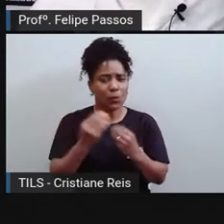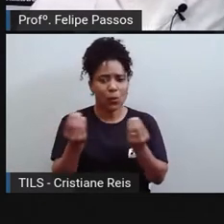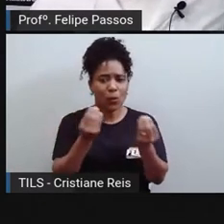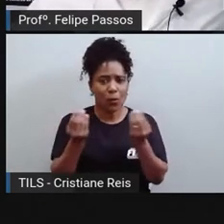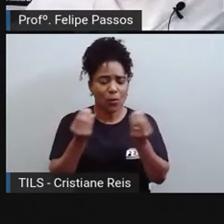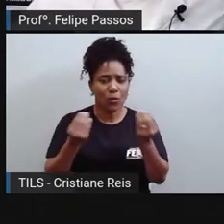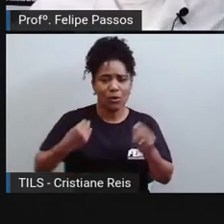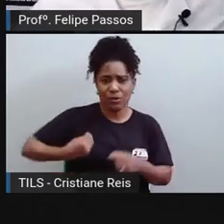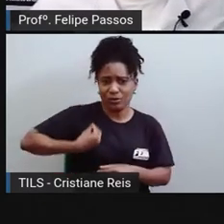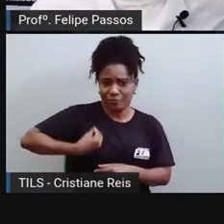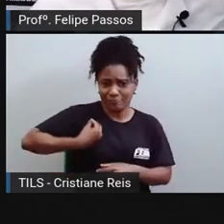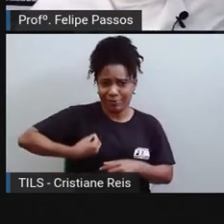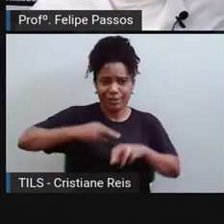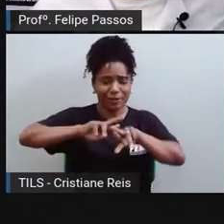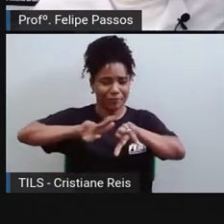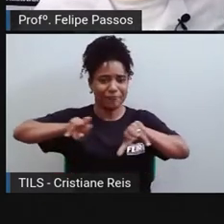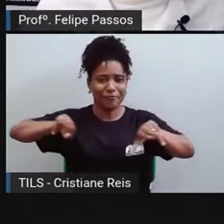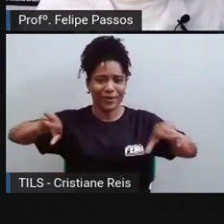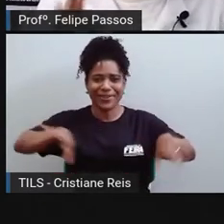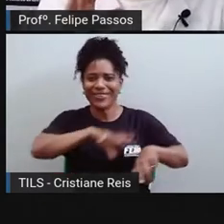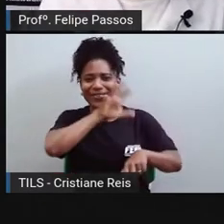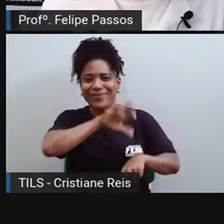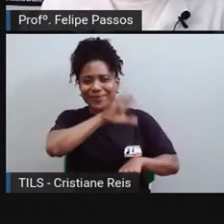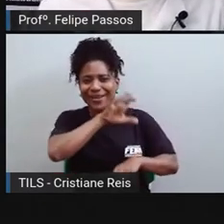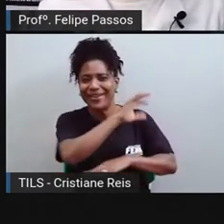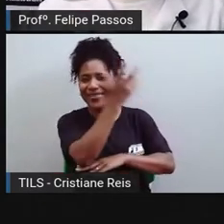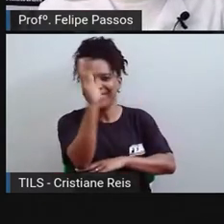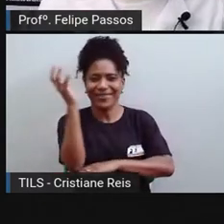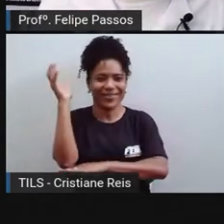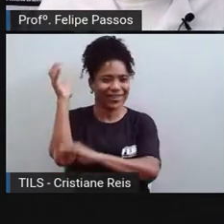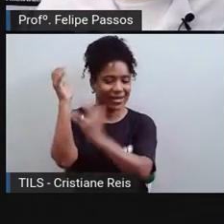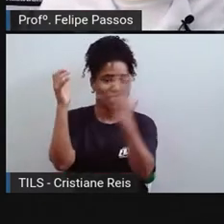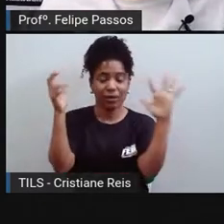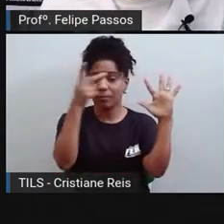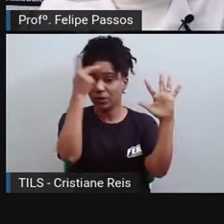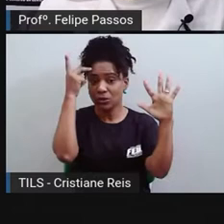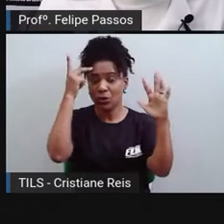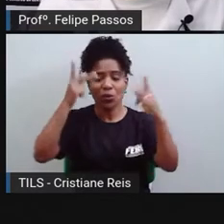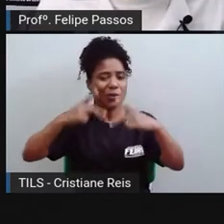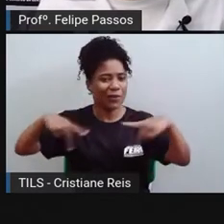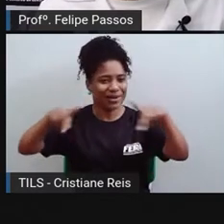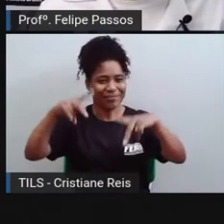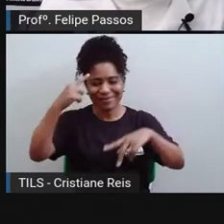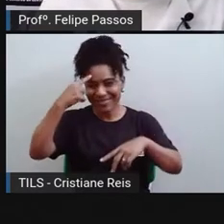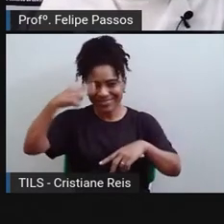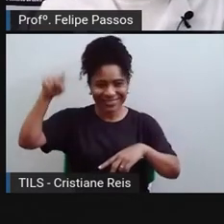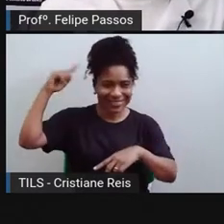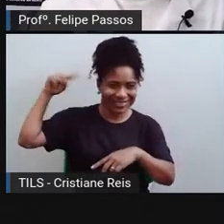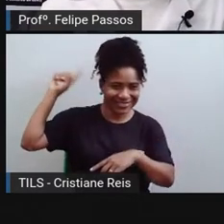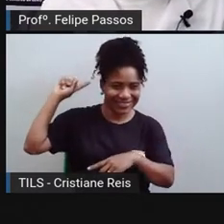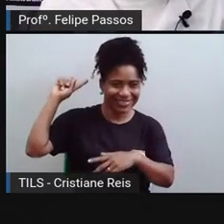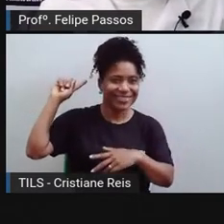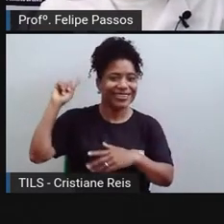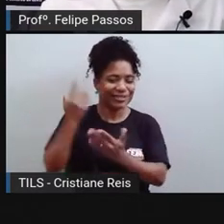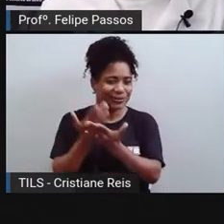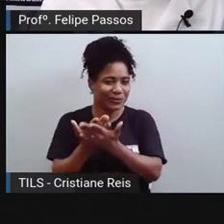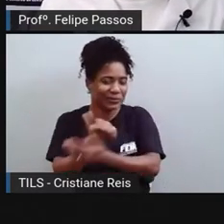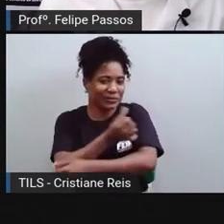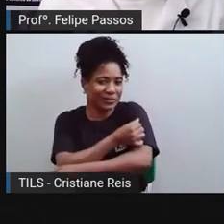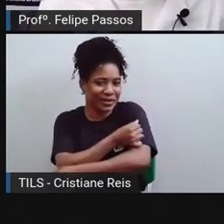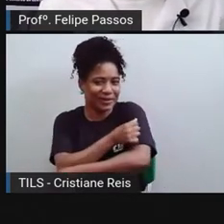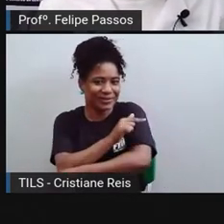voltar a um conceito que vocês devem ter estudado lá no sexto ou sétimo ano em ciências, que são as redes